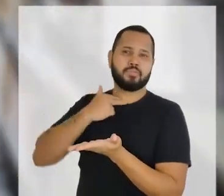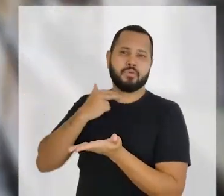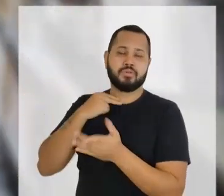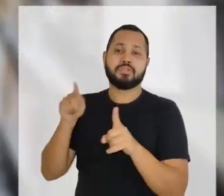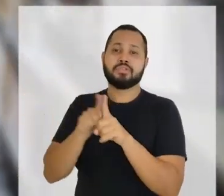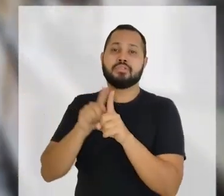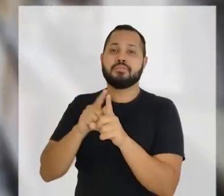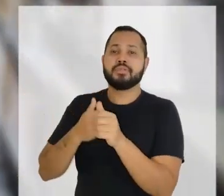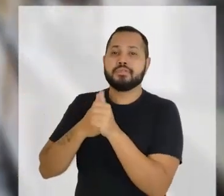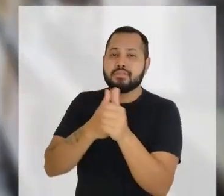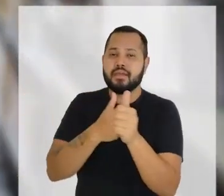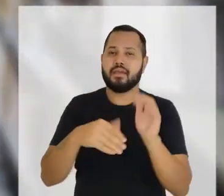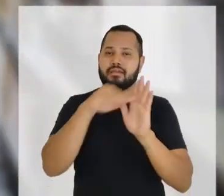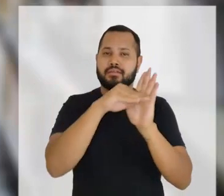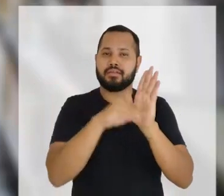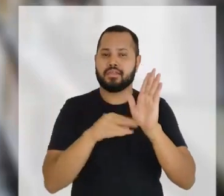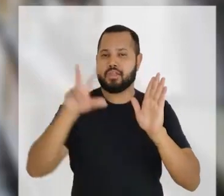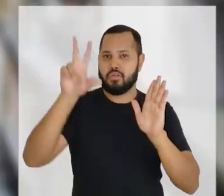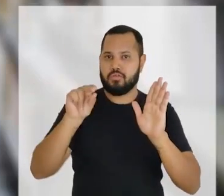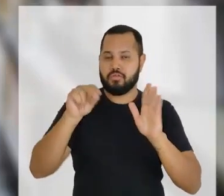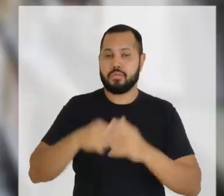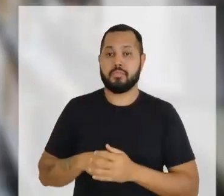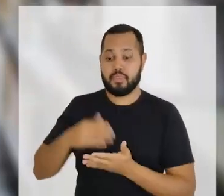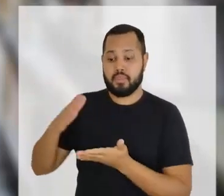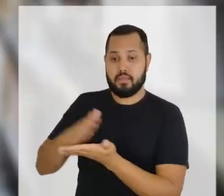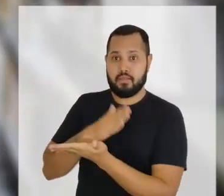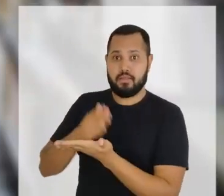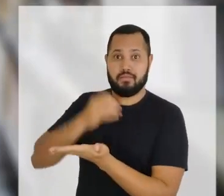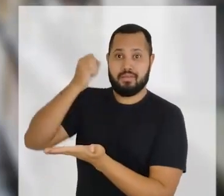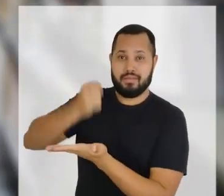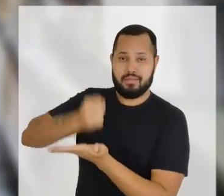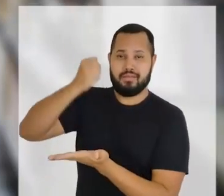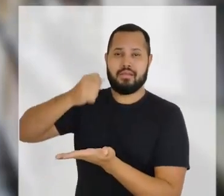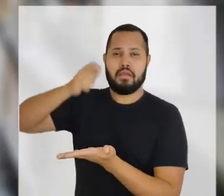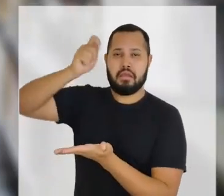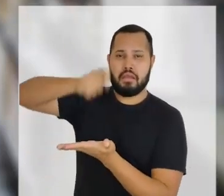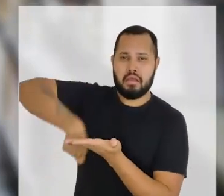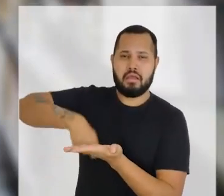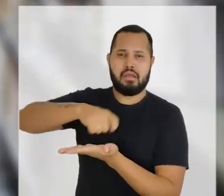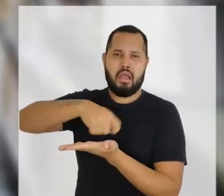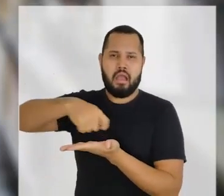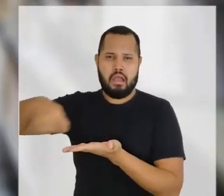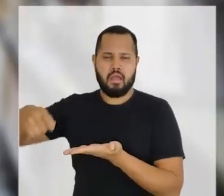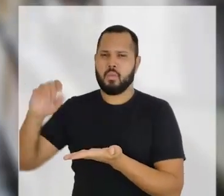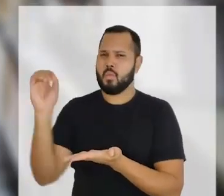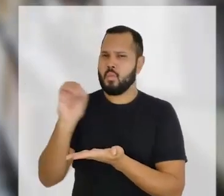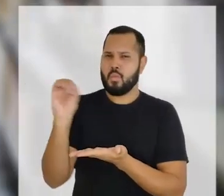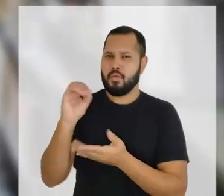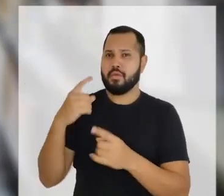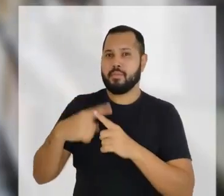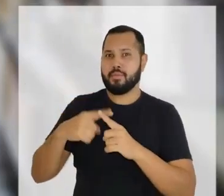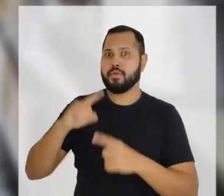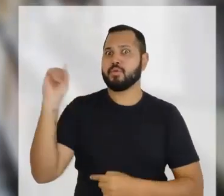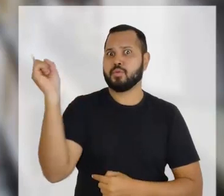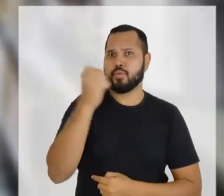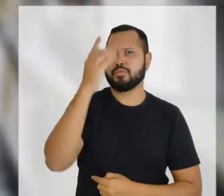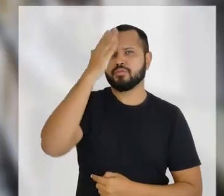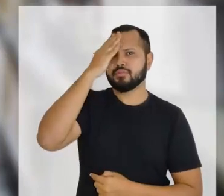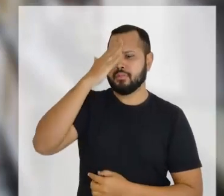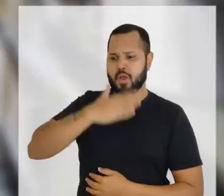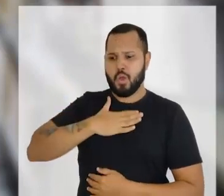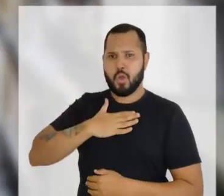atualizada e de acordo com os critérios da UFAM. O livro não pode possuir carimbos, rasuras ou riscos.